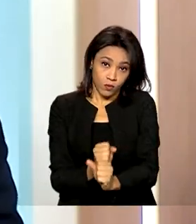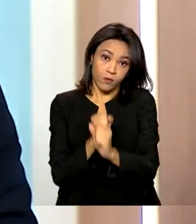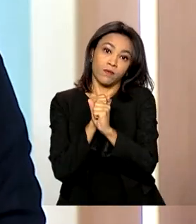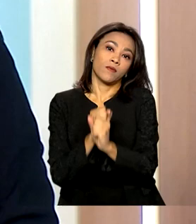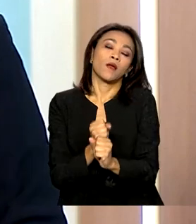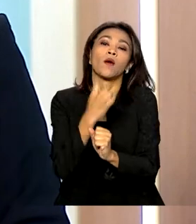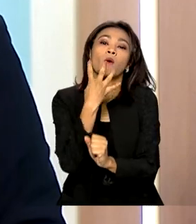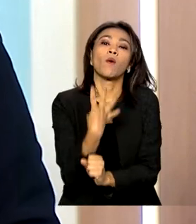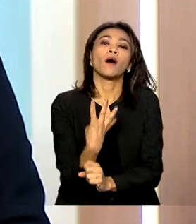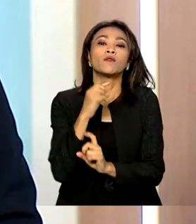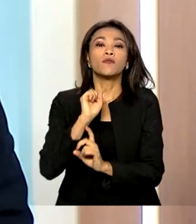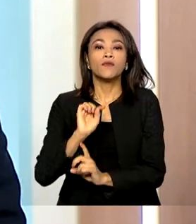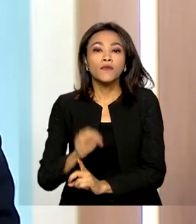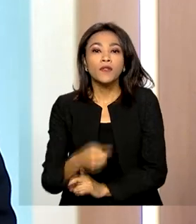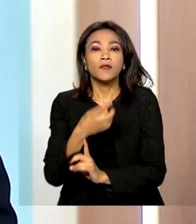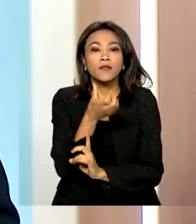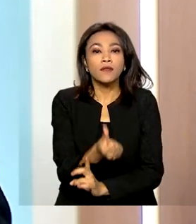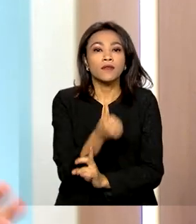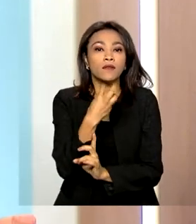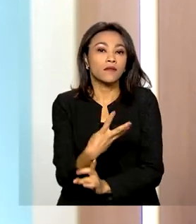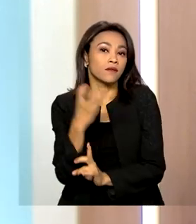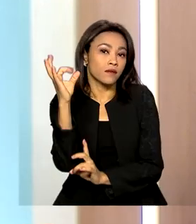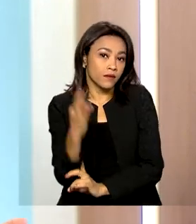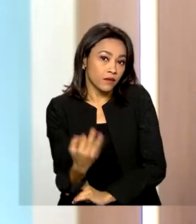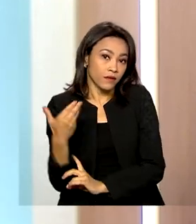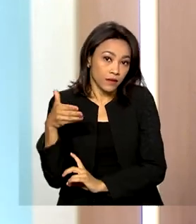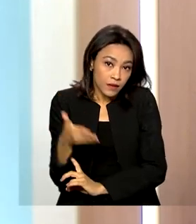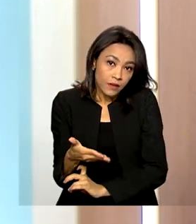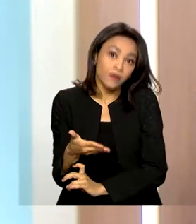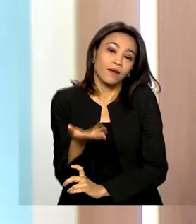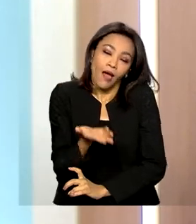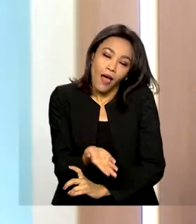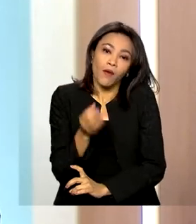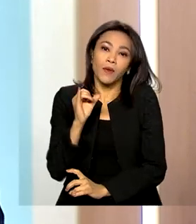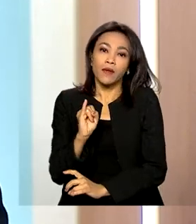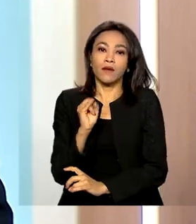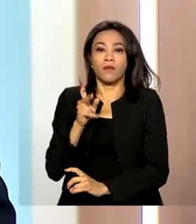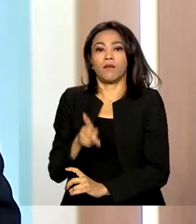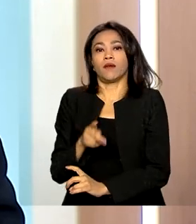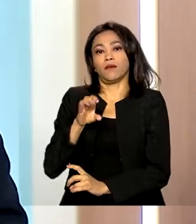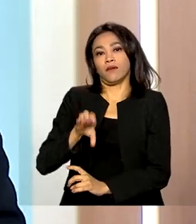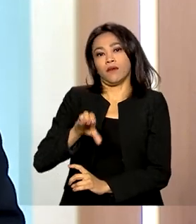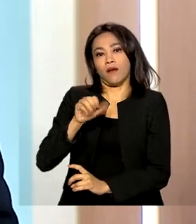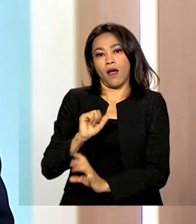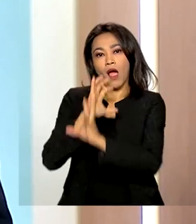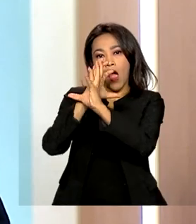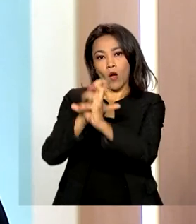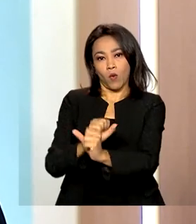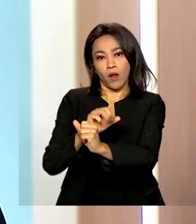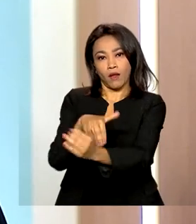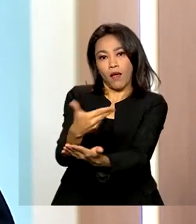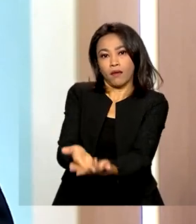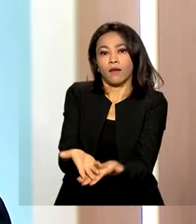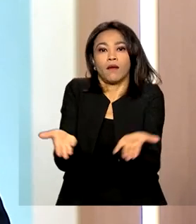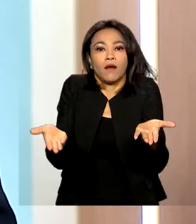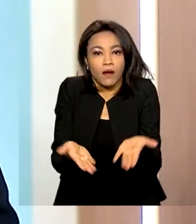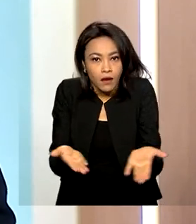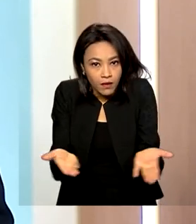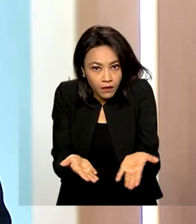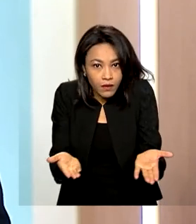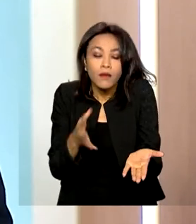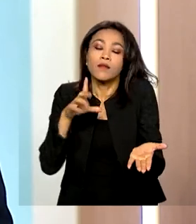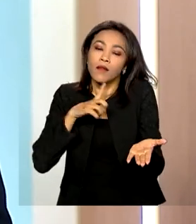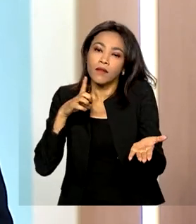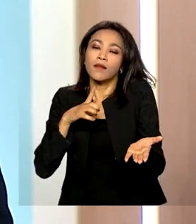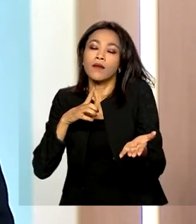inflação, de 4,63%. Esse é, então, o IPCA acumulado até o momento, que está, inclusive, dentro